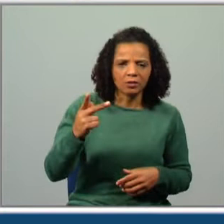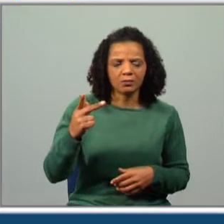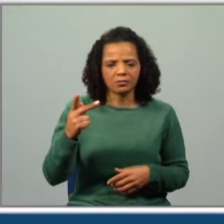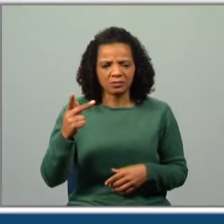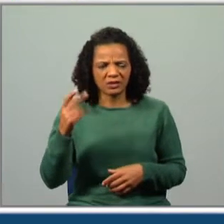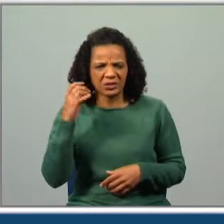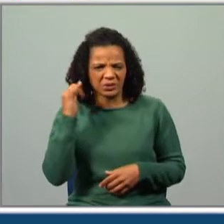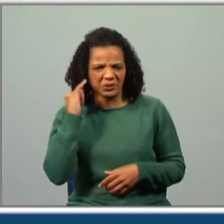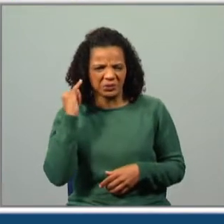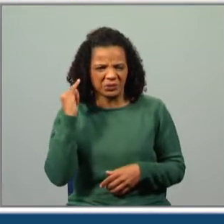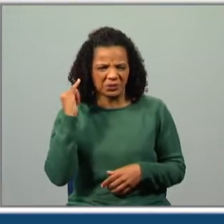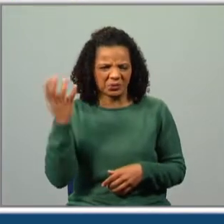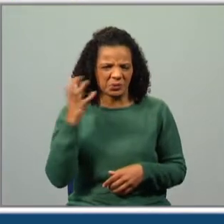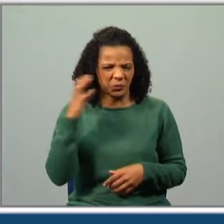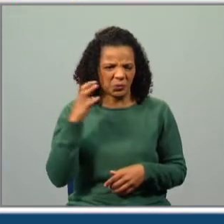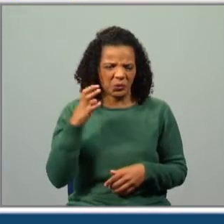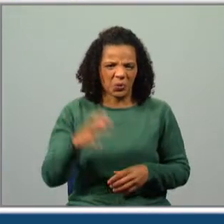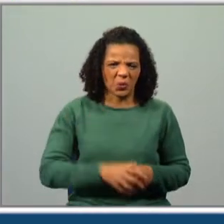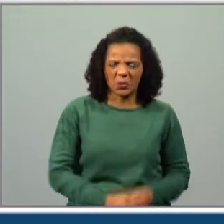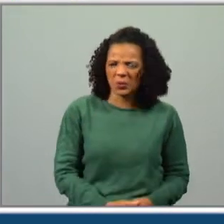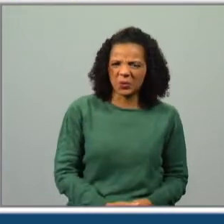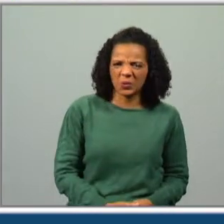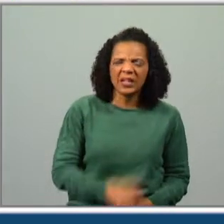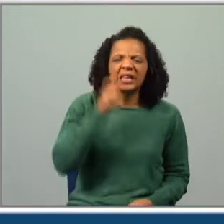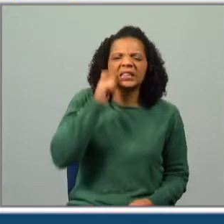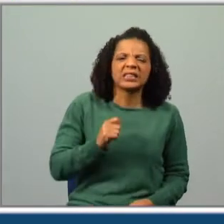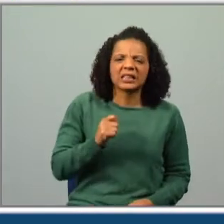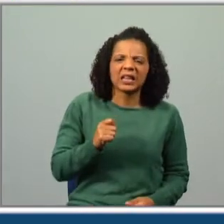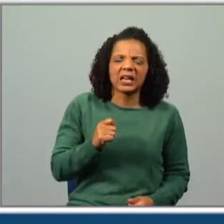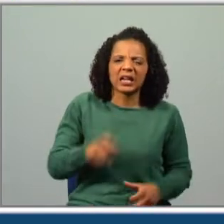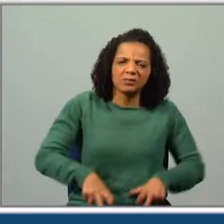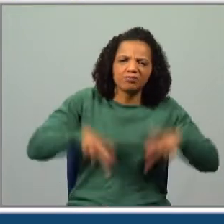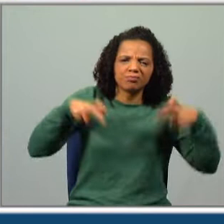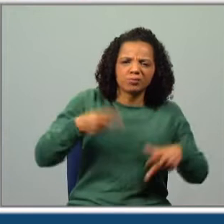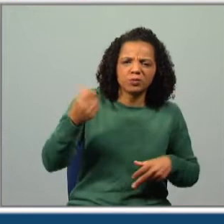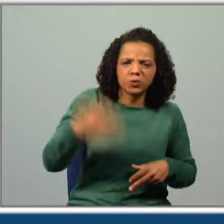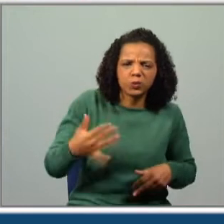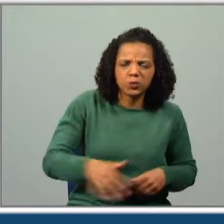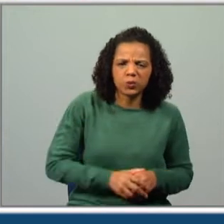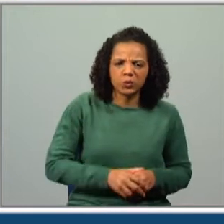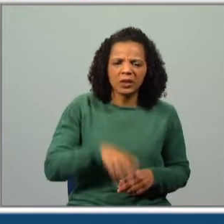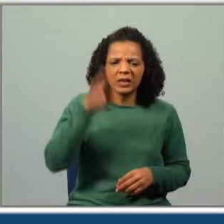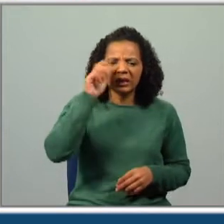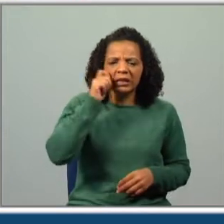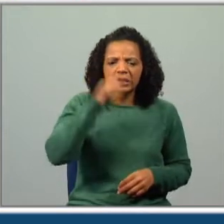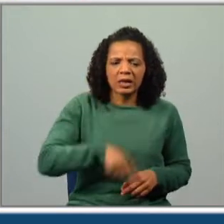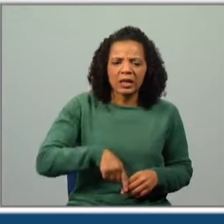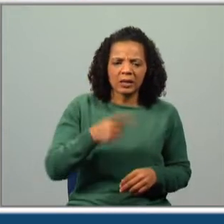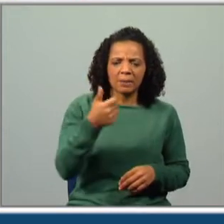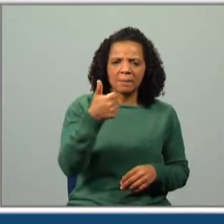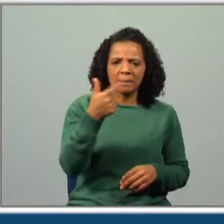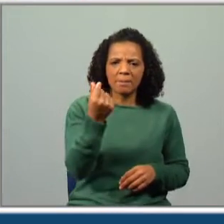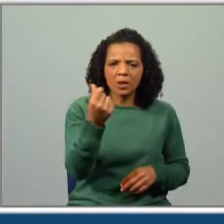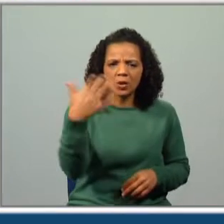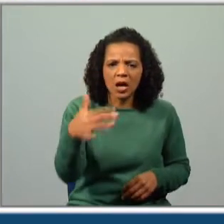guinchava quem quer ser milionário, quem quer ser bilionário, quem quer ser tribilionário, quem